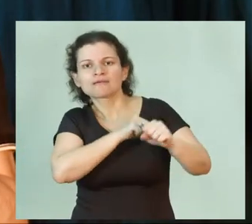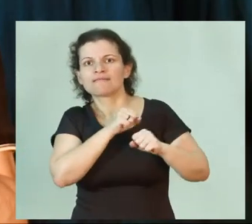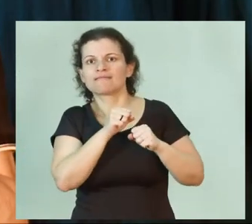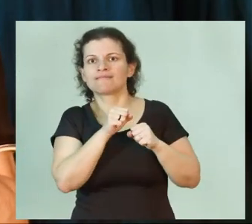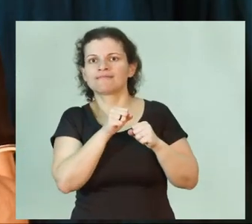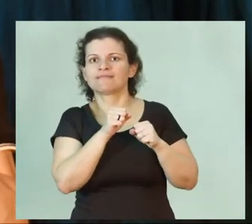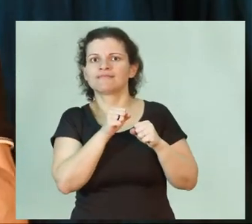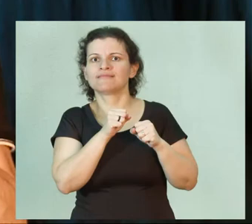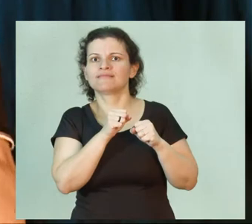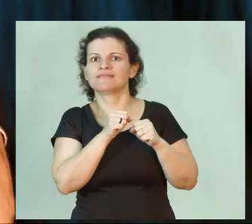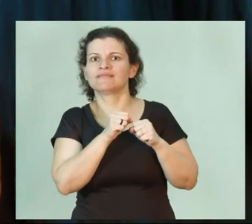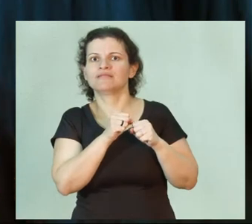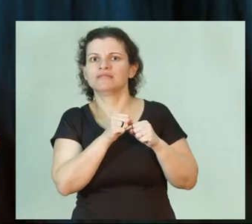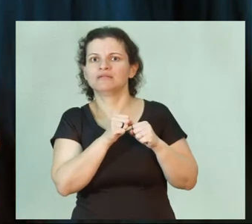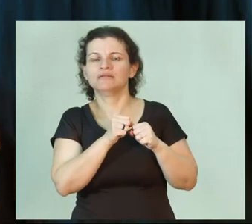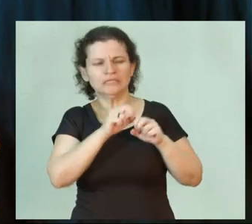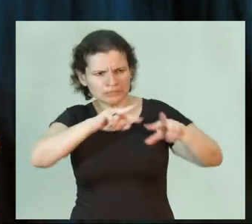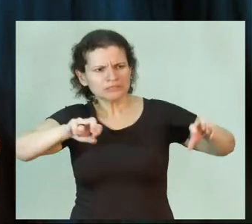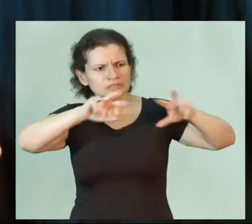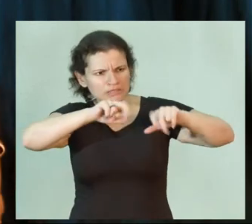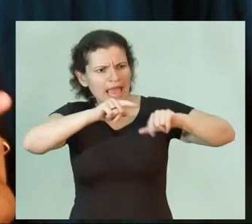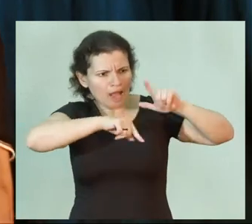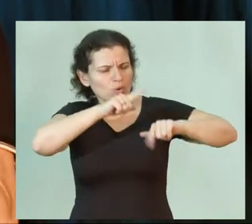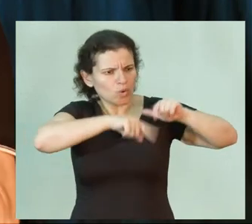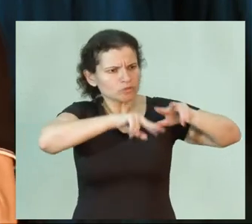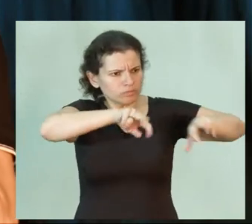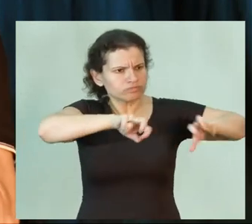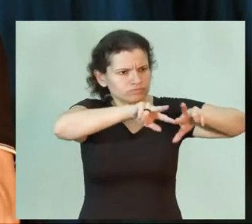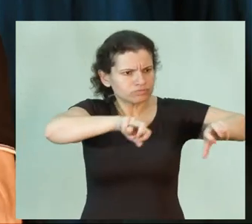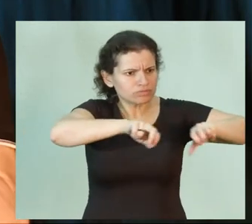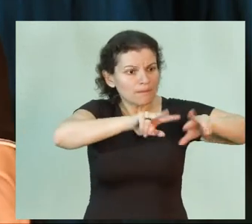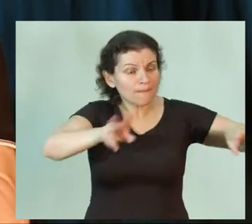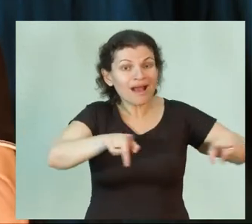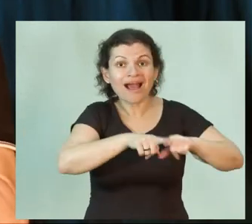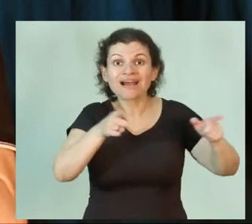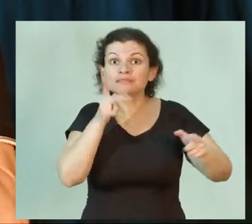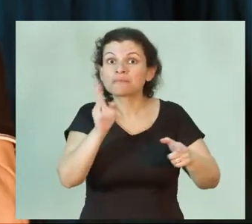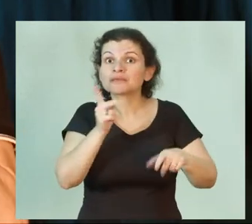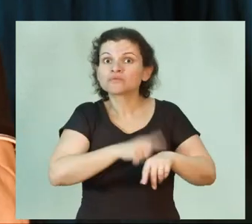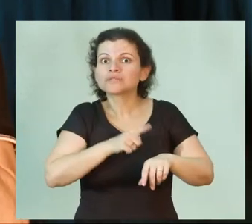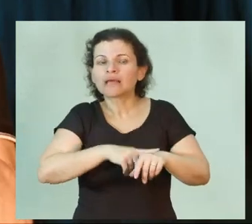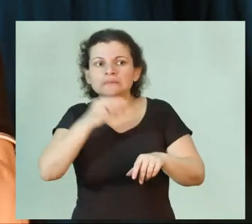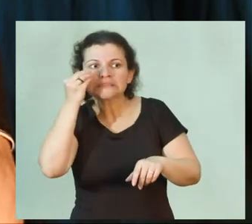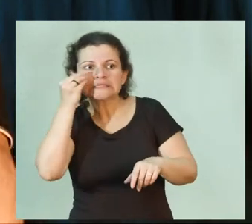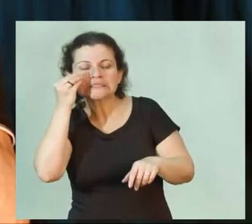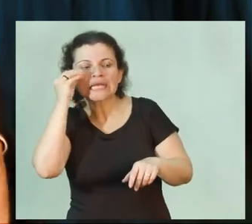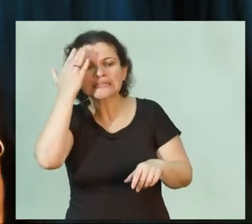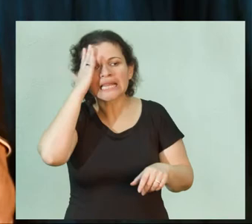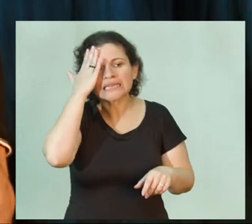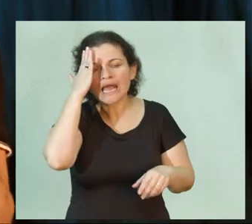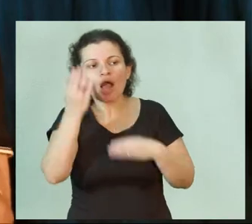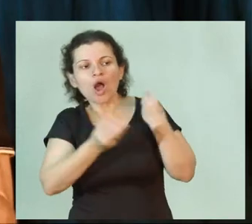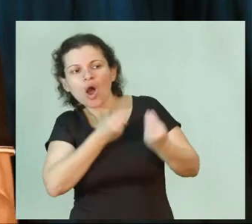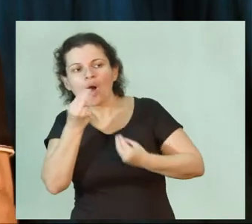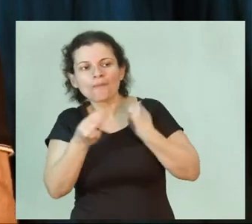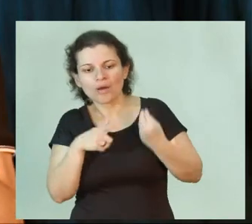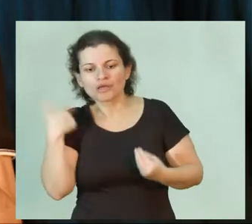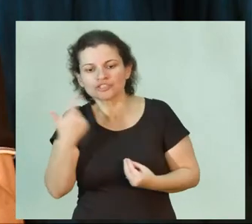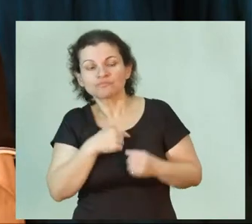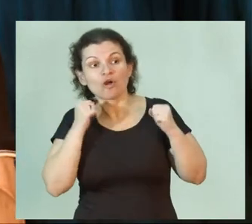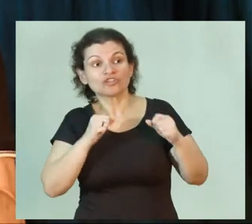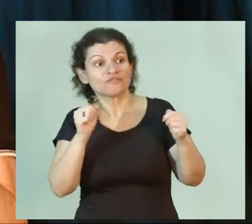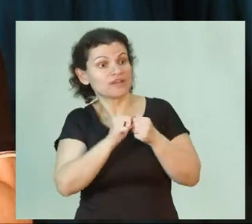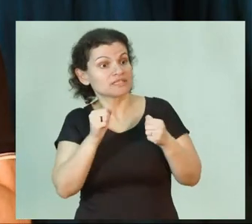sim, explora recursos, mas ao mesmo tempo procura entender como a gente pode